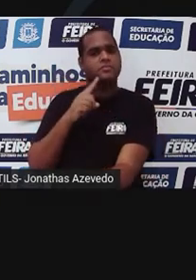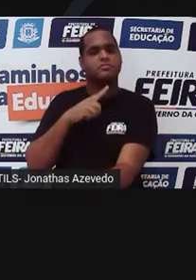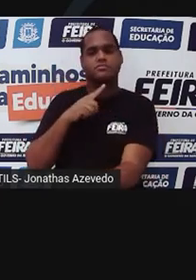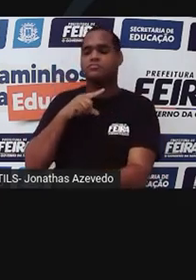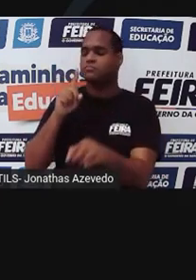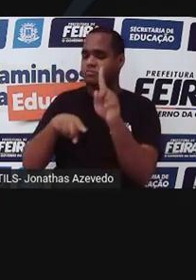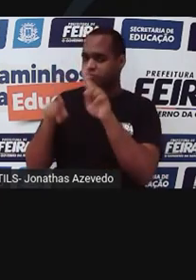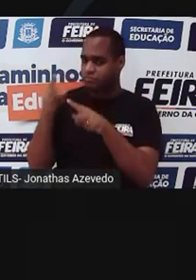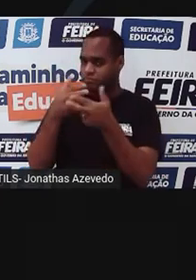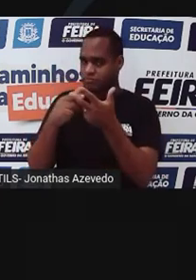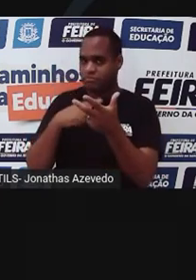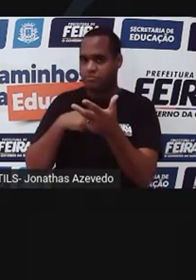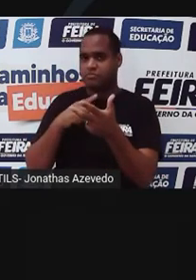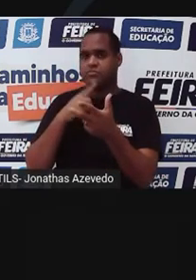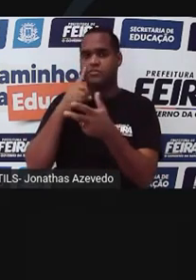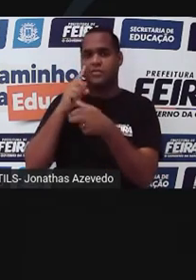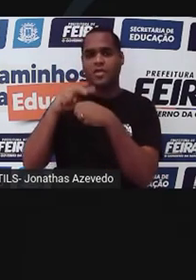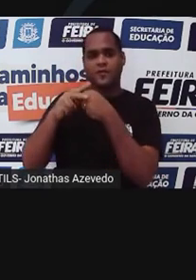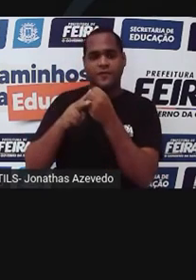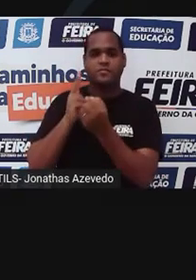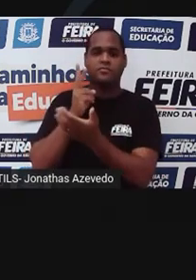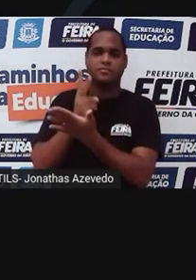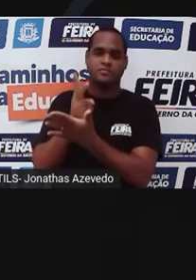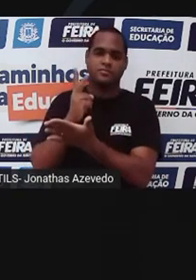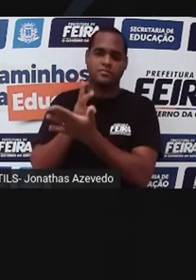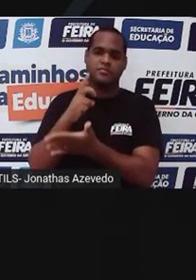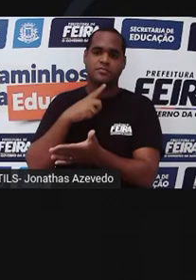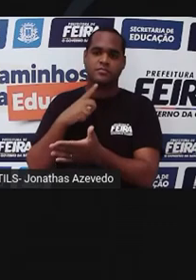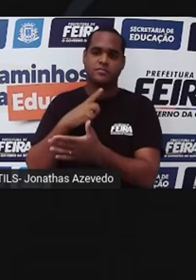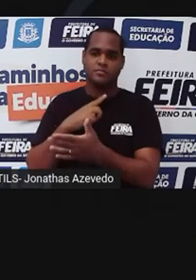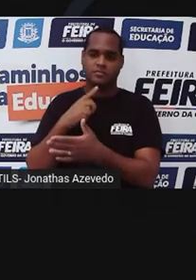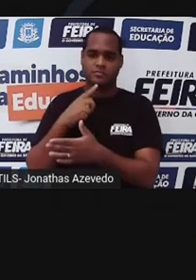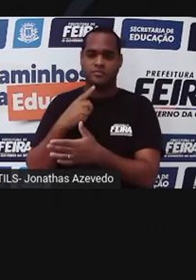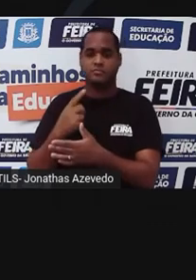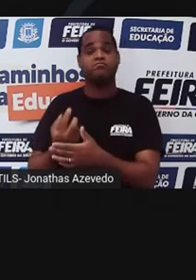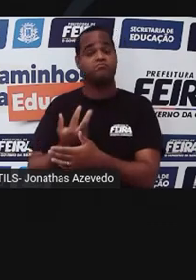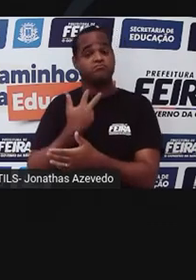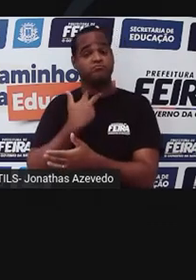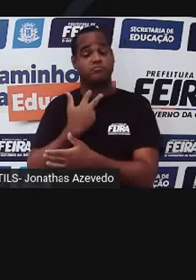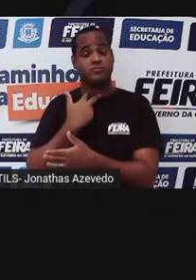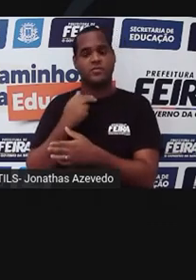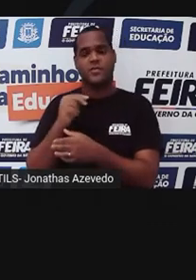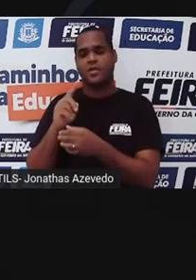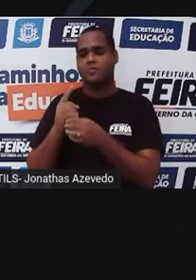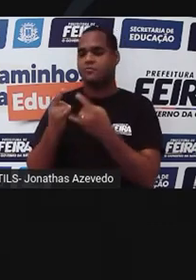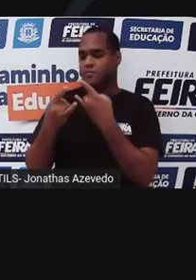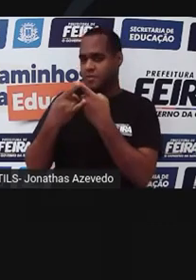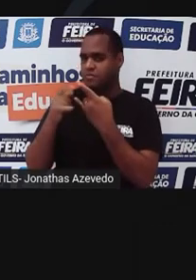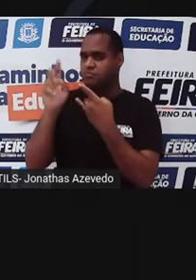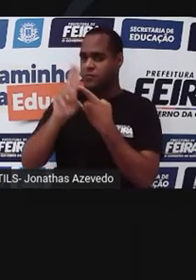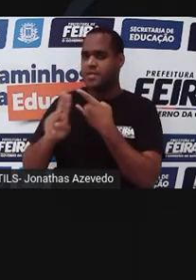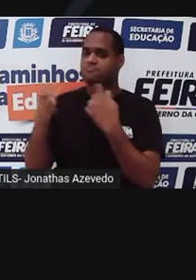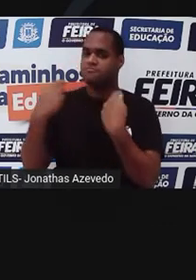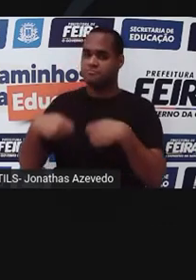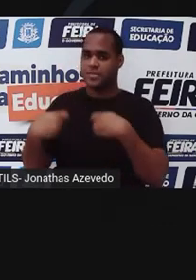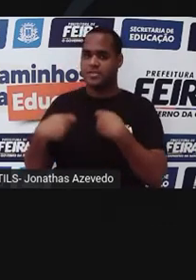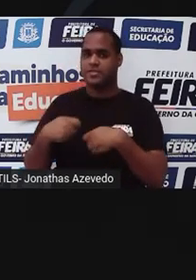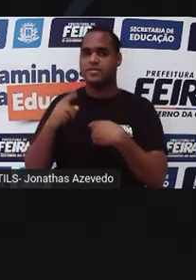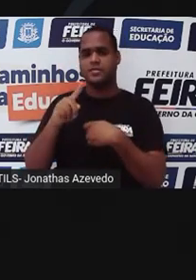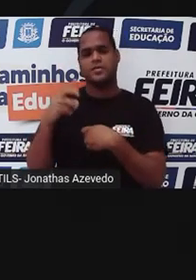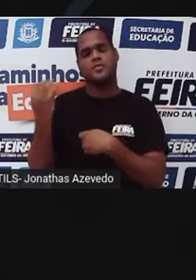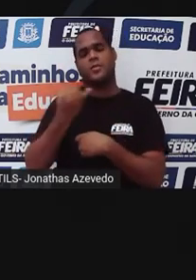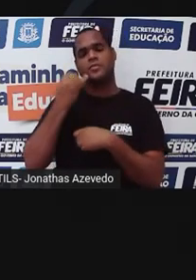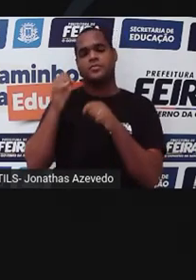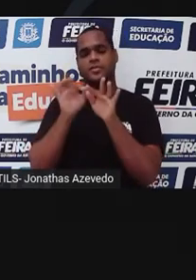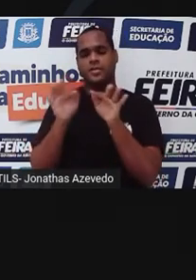doença, mas o vírus persiste no organismo. Não pode pegar. Use camisinha. Essa é a receita mais